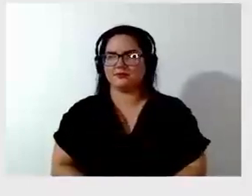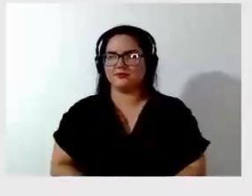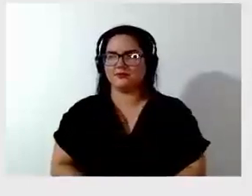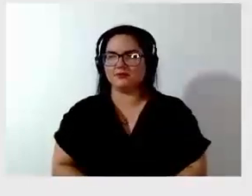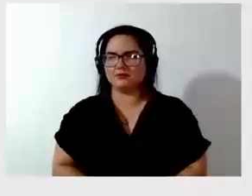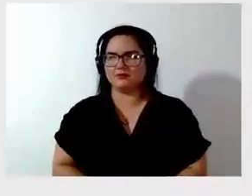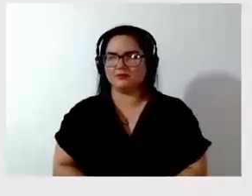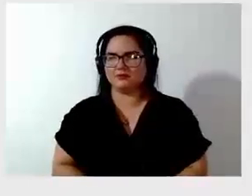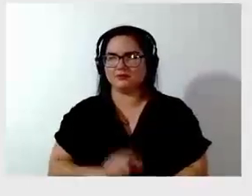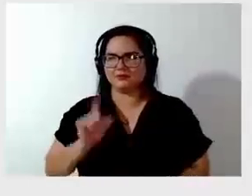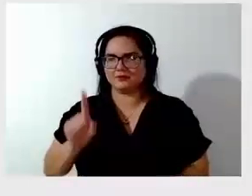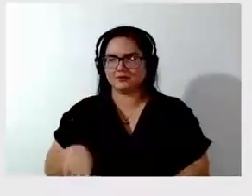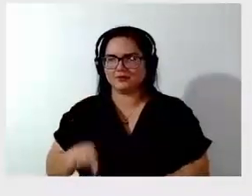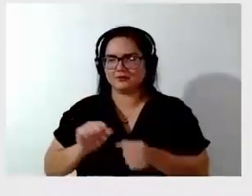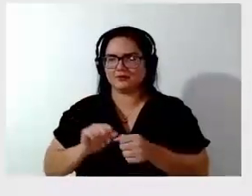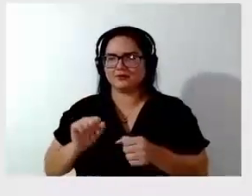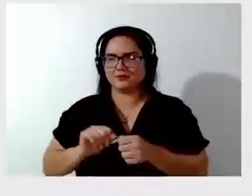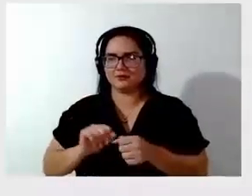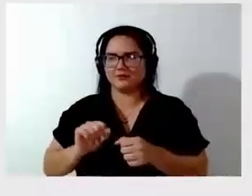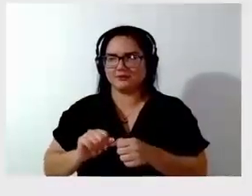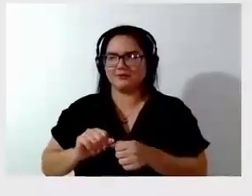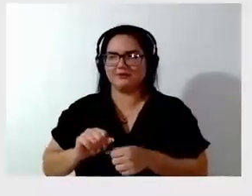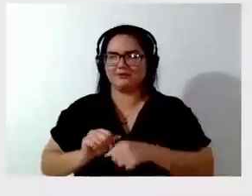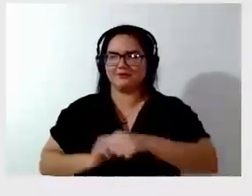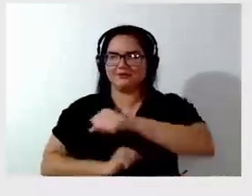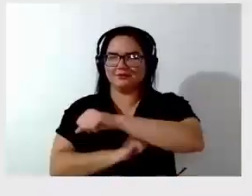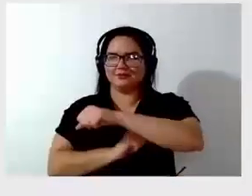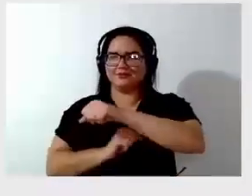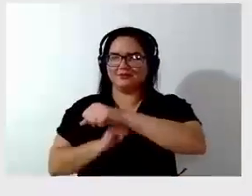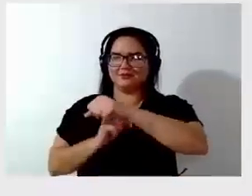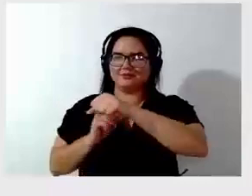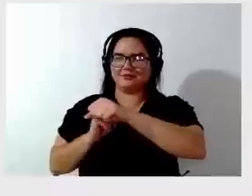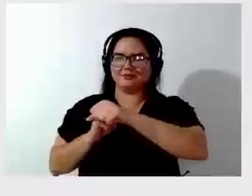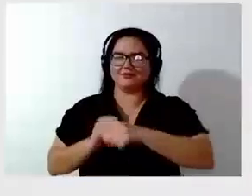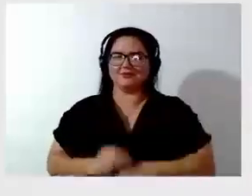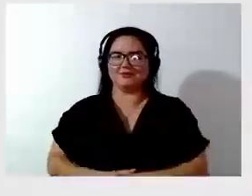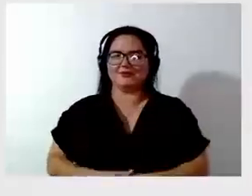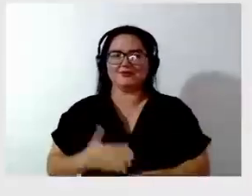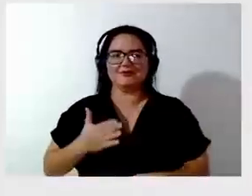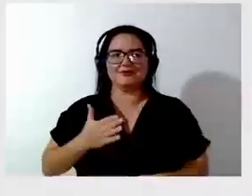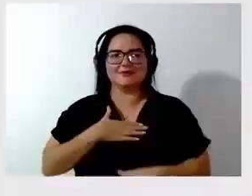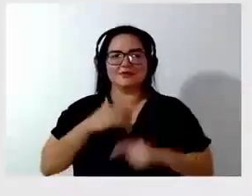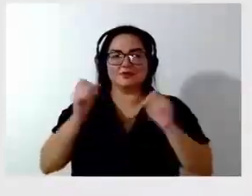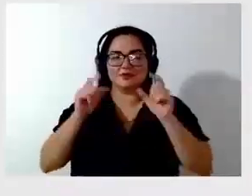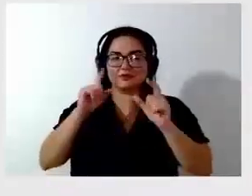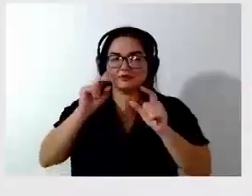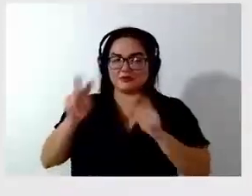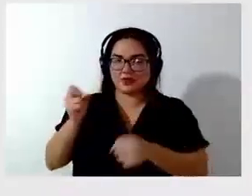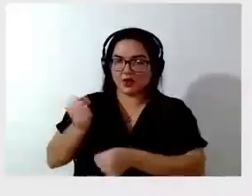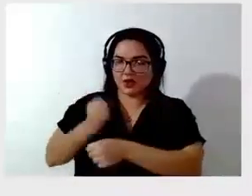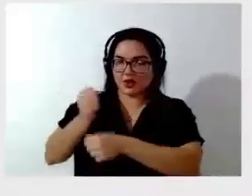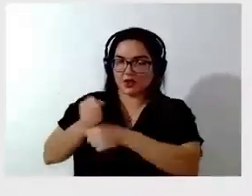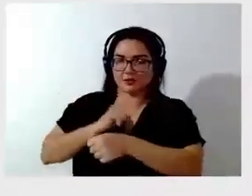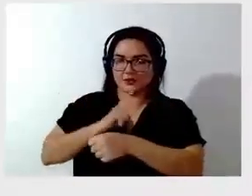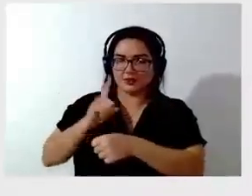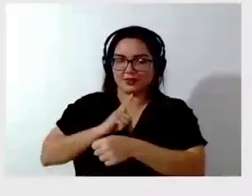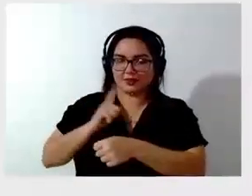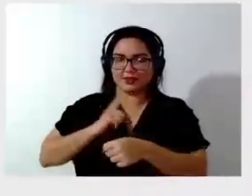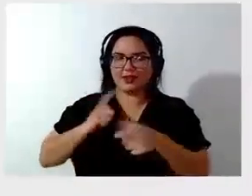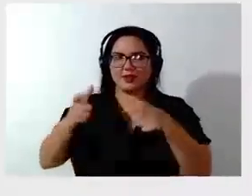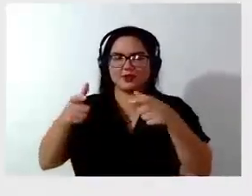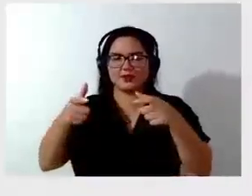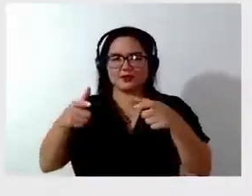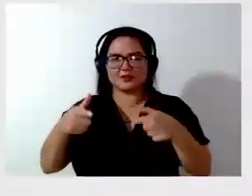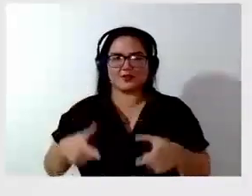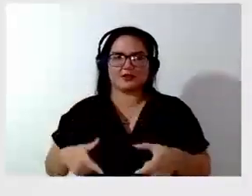O me assustou ali naquela obra é que foi colocado o guarda-reio, o guarda-corpo, só